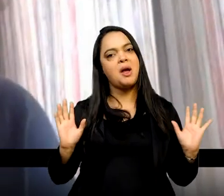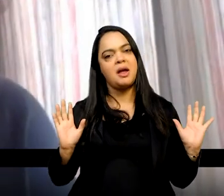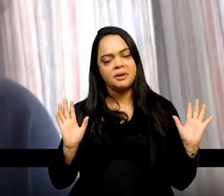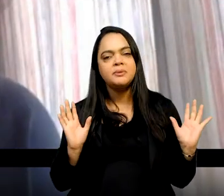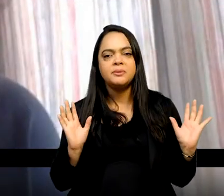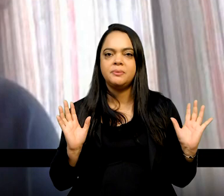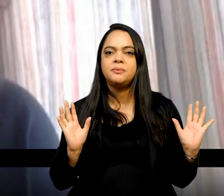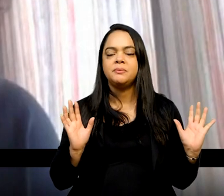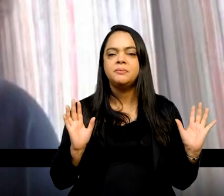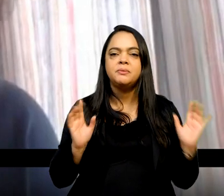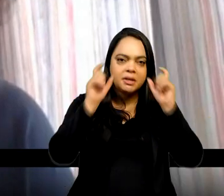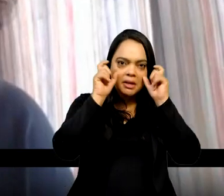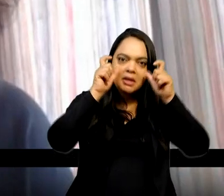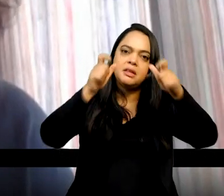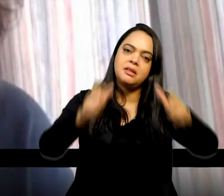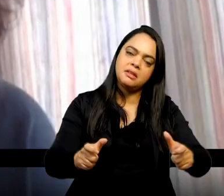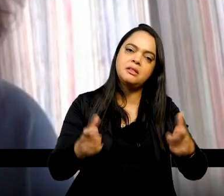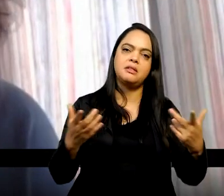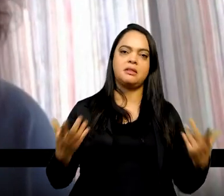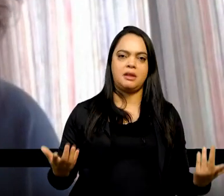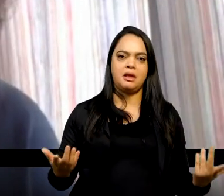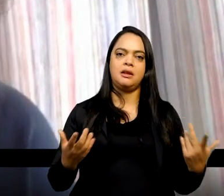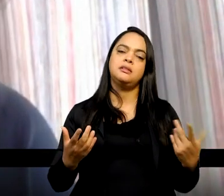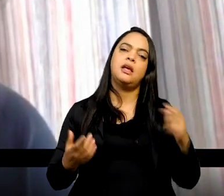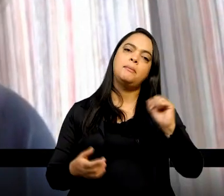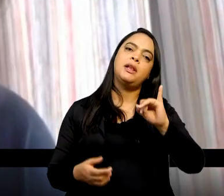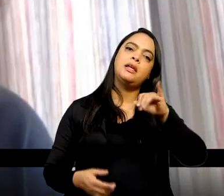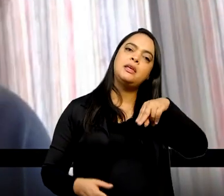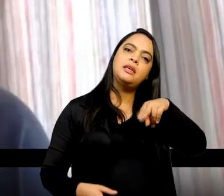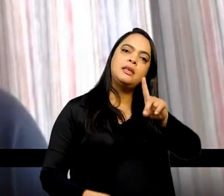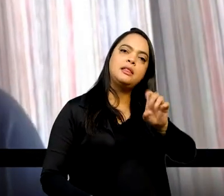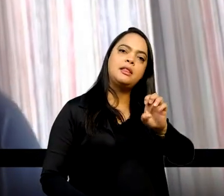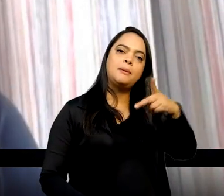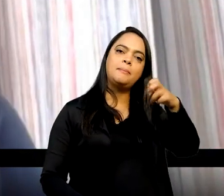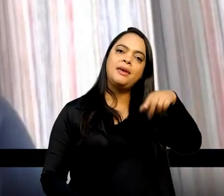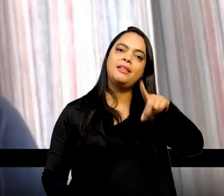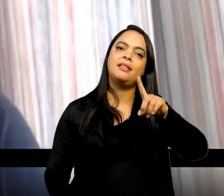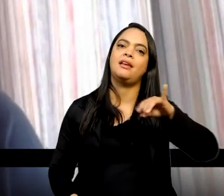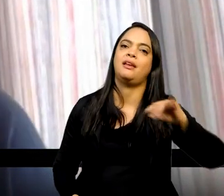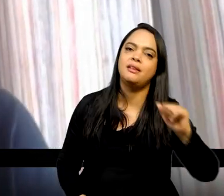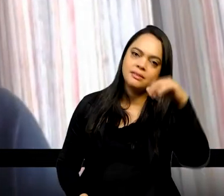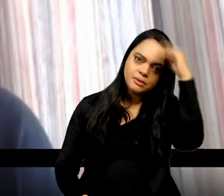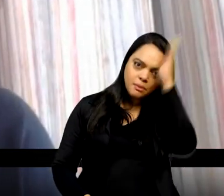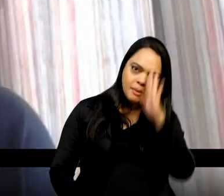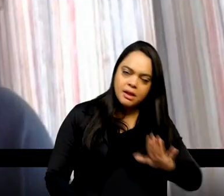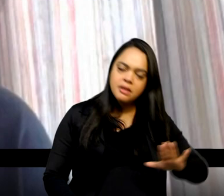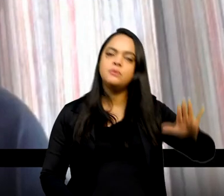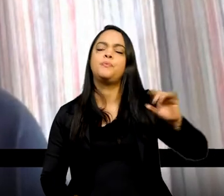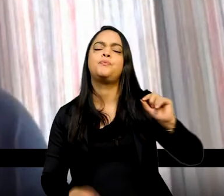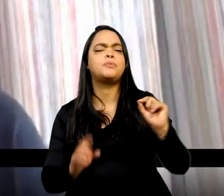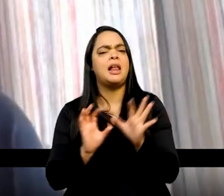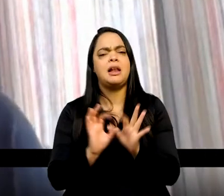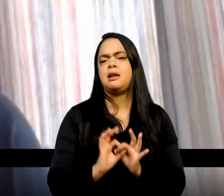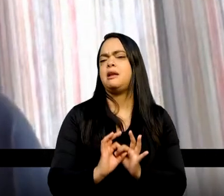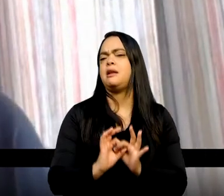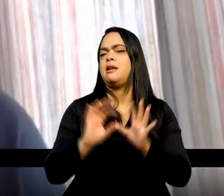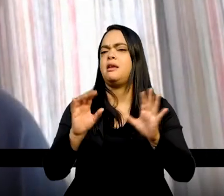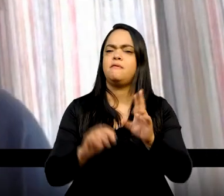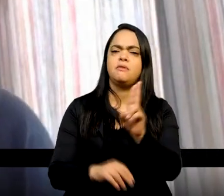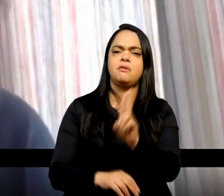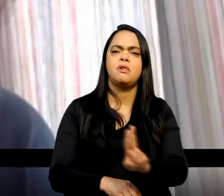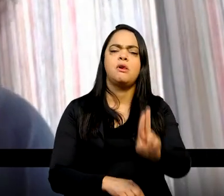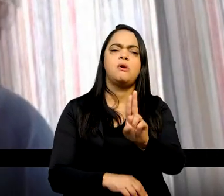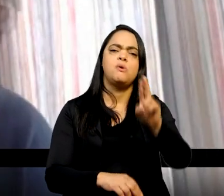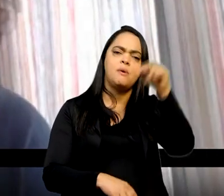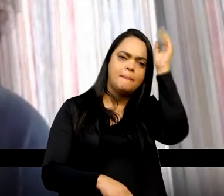interessar pelo sistema da independência do Brasil. A abrangência é uma abrangência nacional, né, tanto em conteúdo